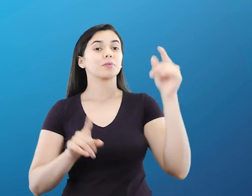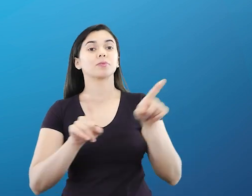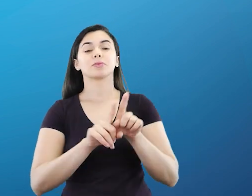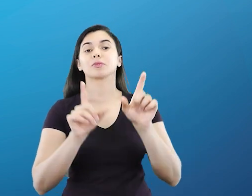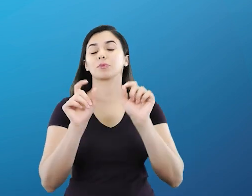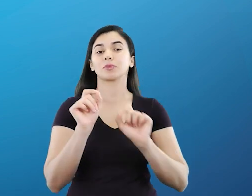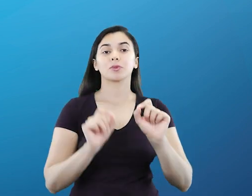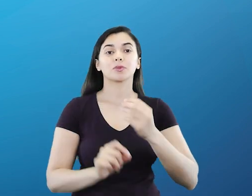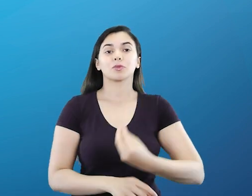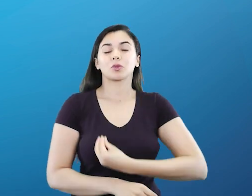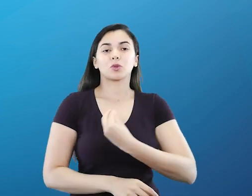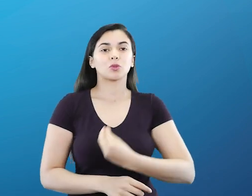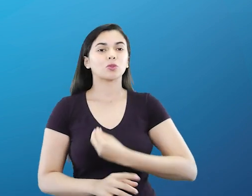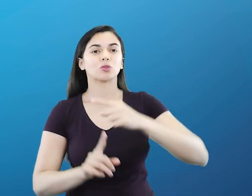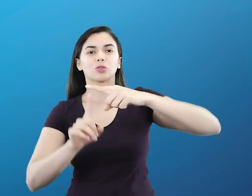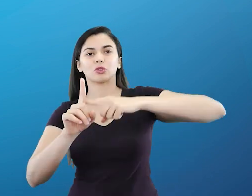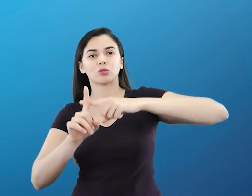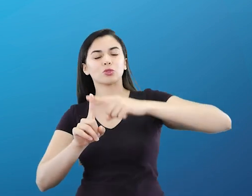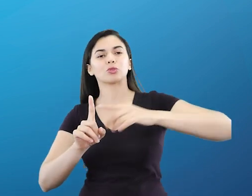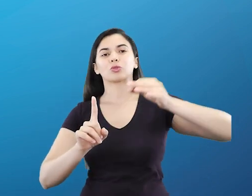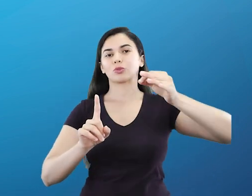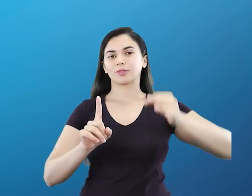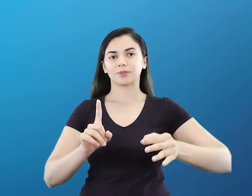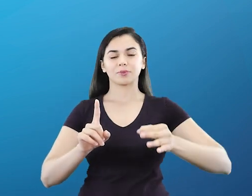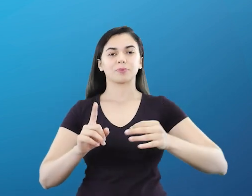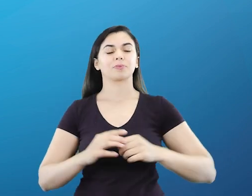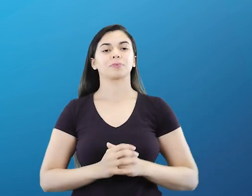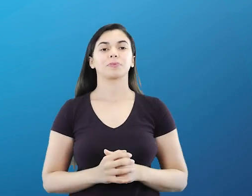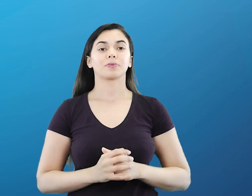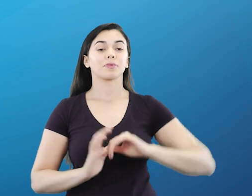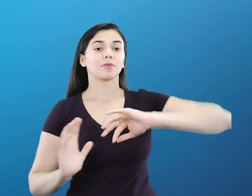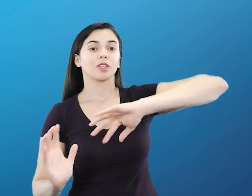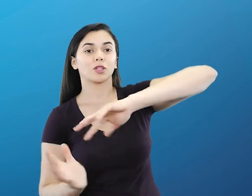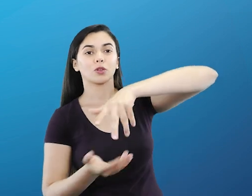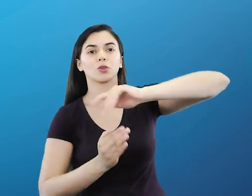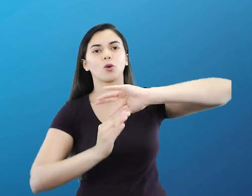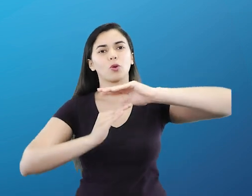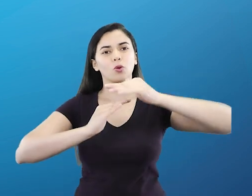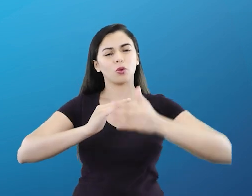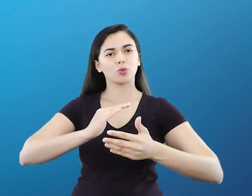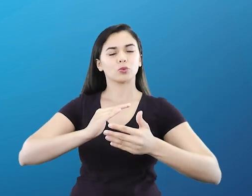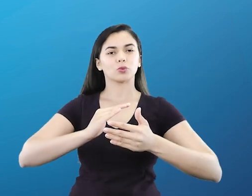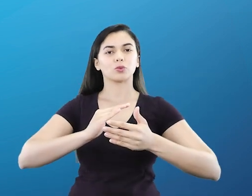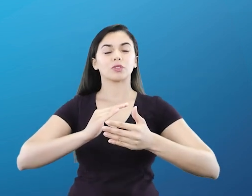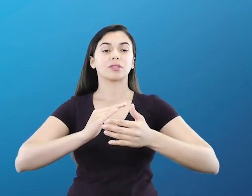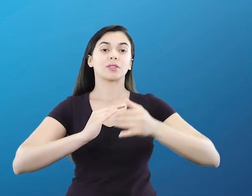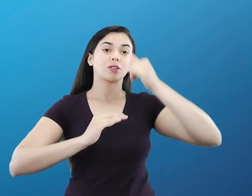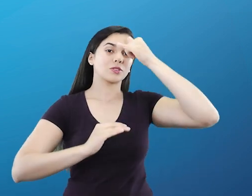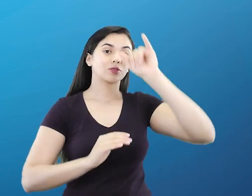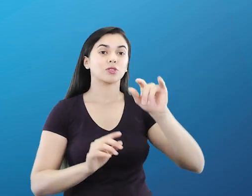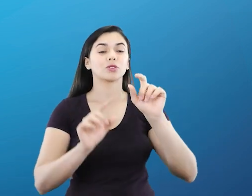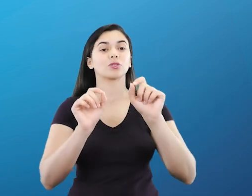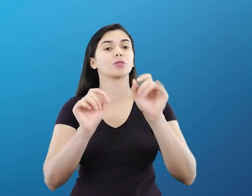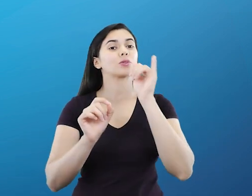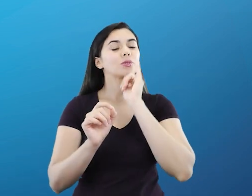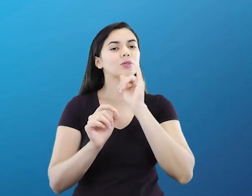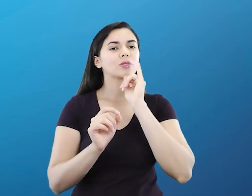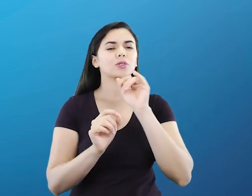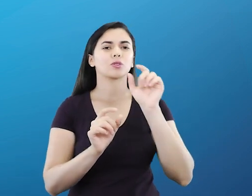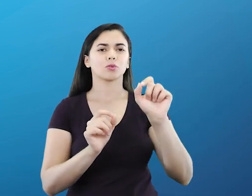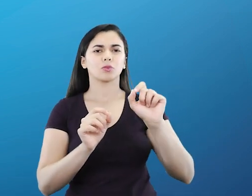para a manutenção da vida devido à regulação das temperaturas médias. A atmosfera permite que não haja uma